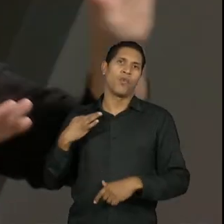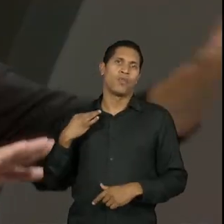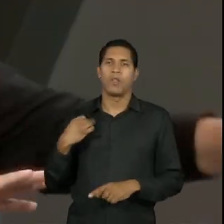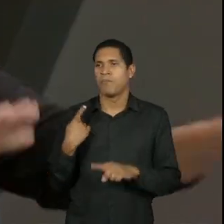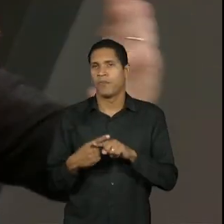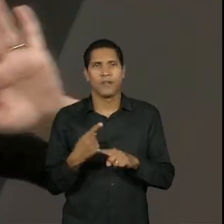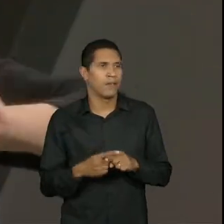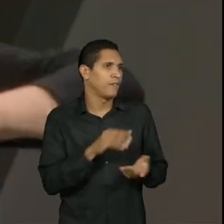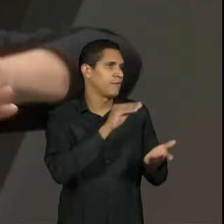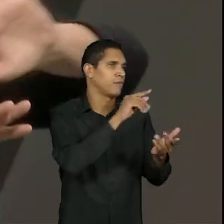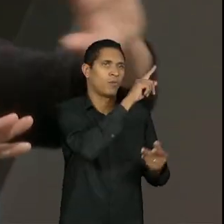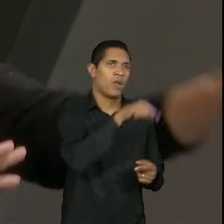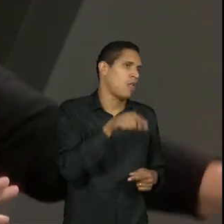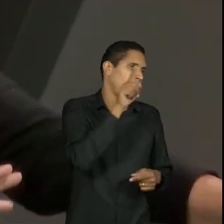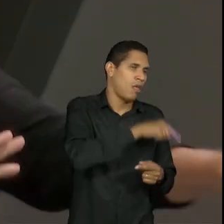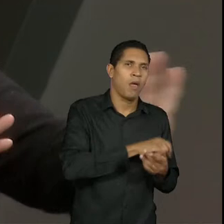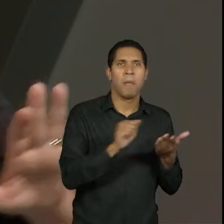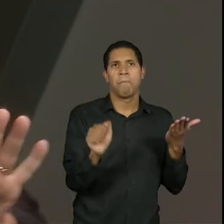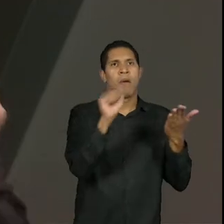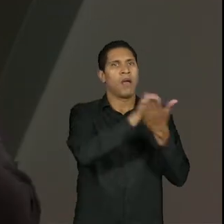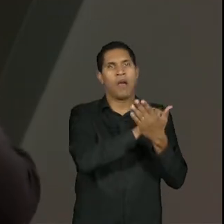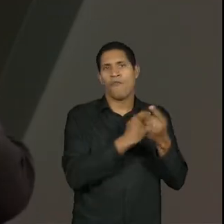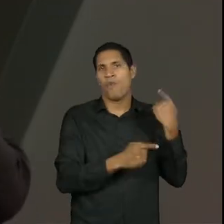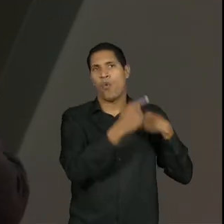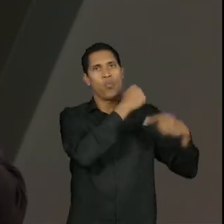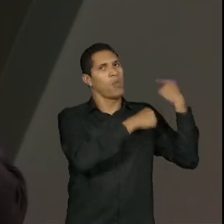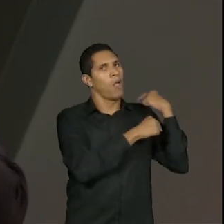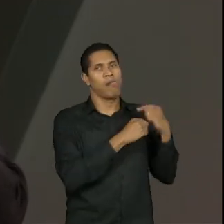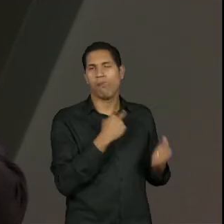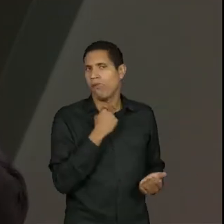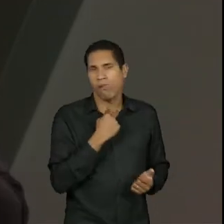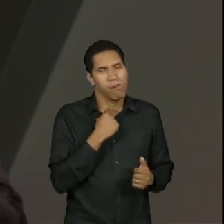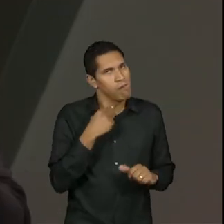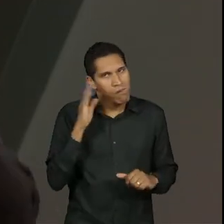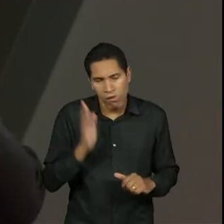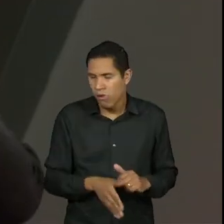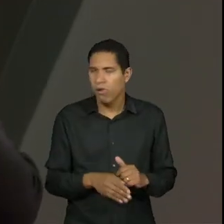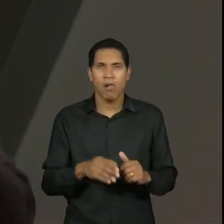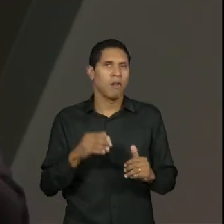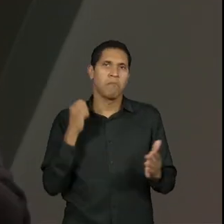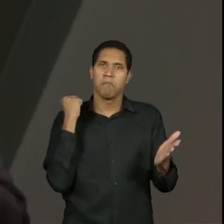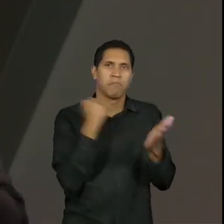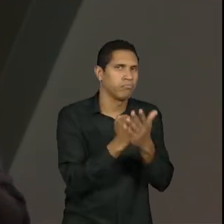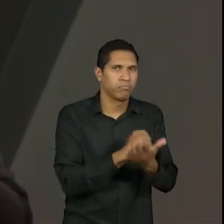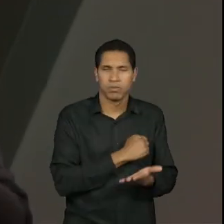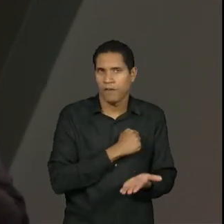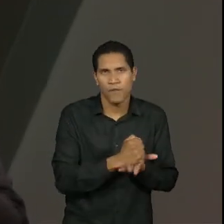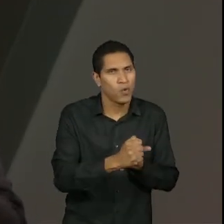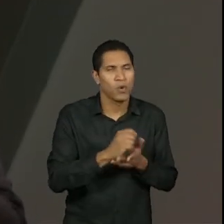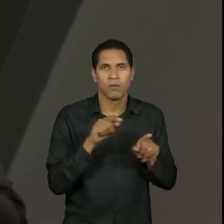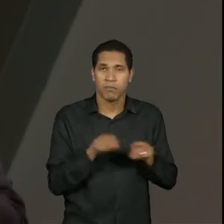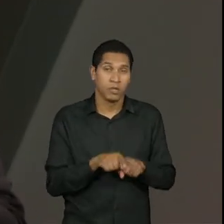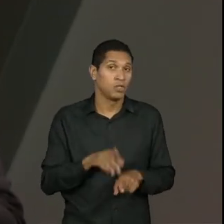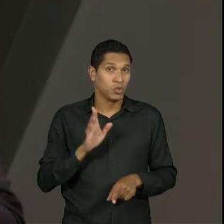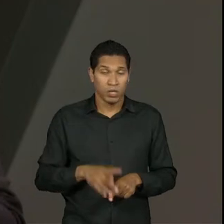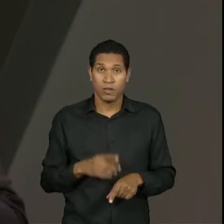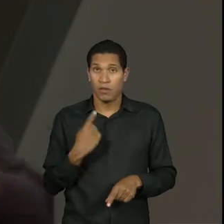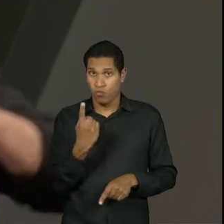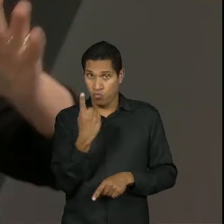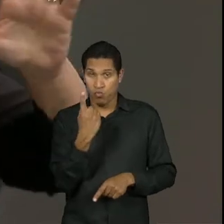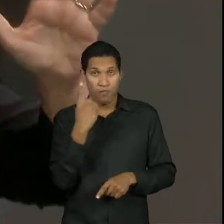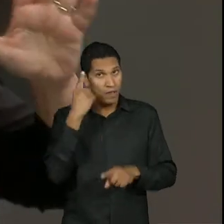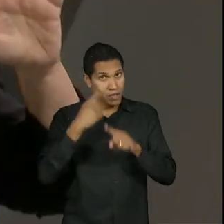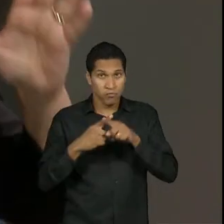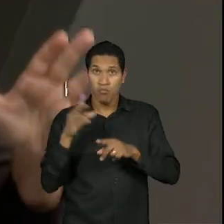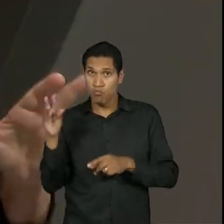não tem como anular, não tem como voltar atrás. Então, o sistema está parametrizado para receber um único arquivo de cada tipo.